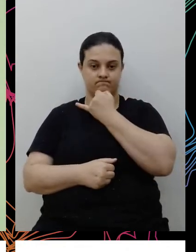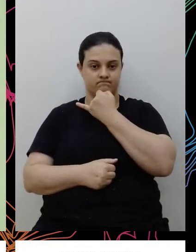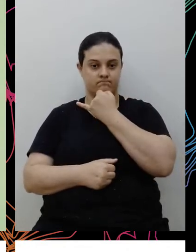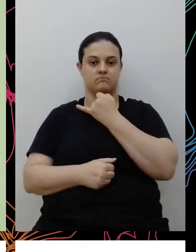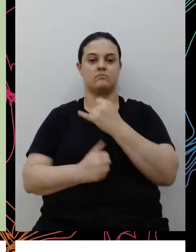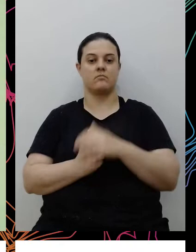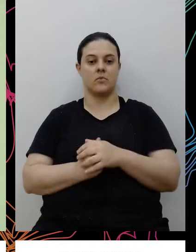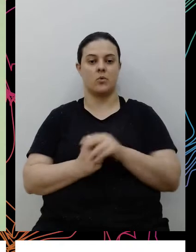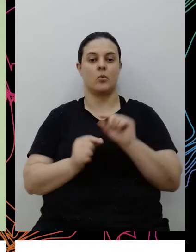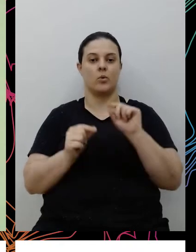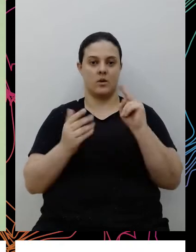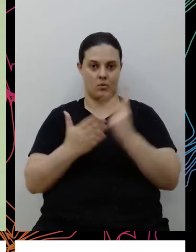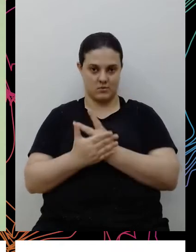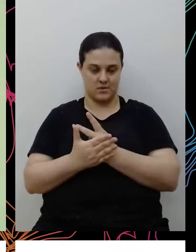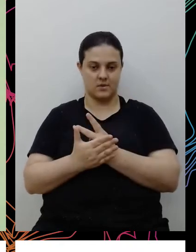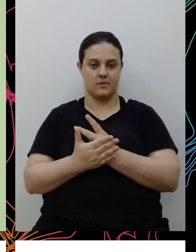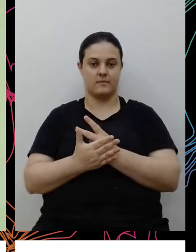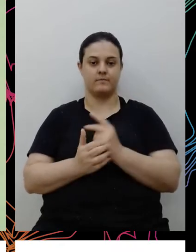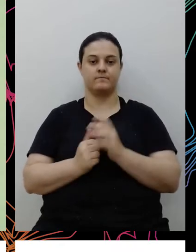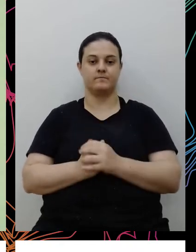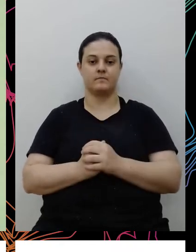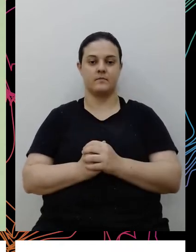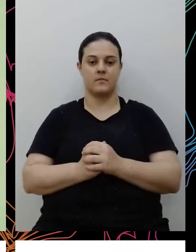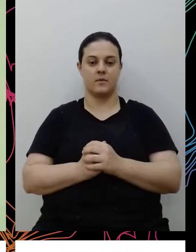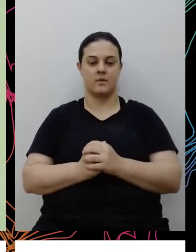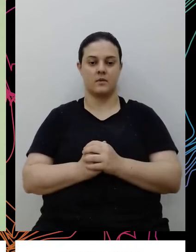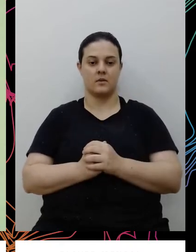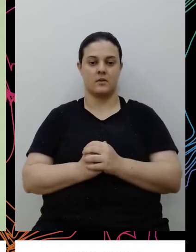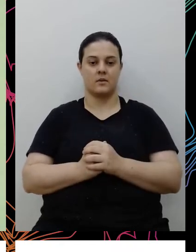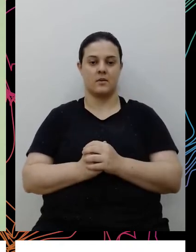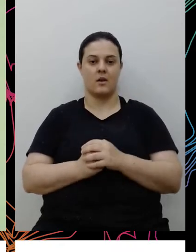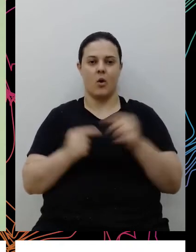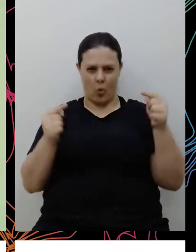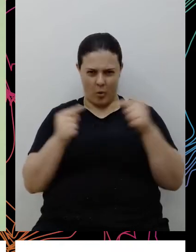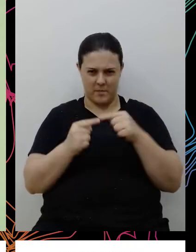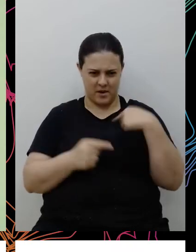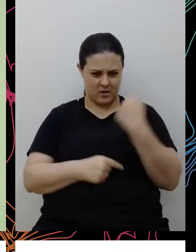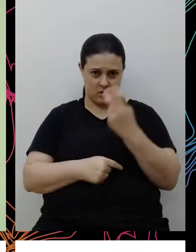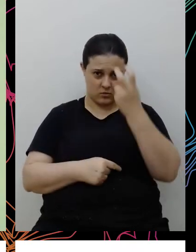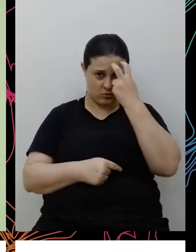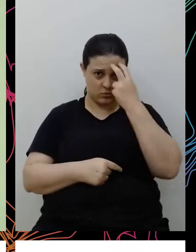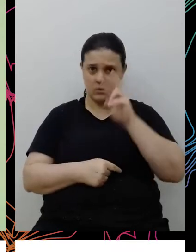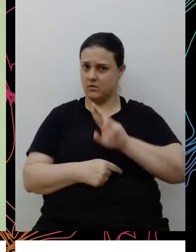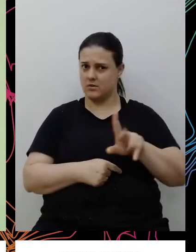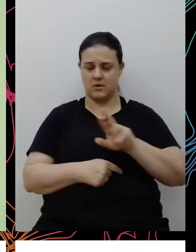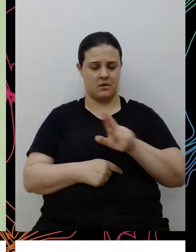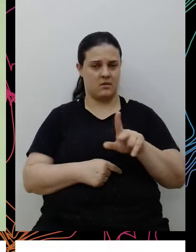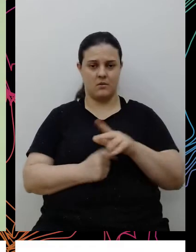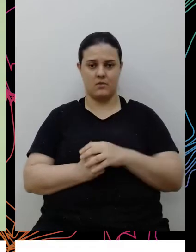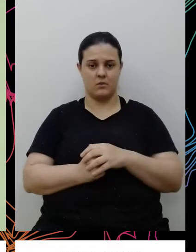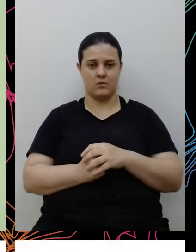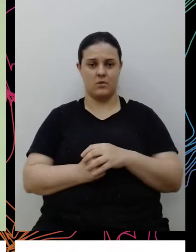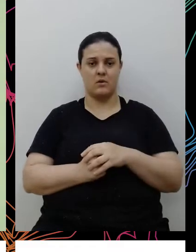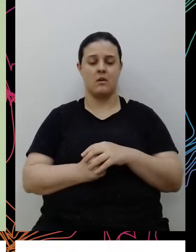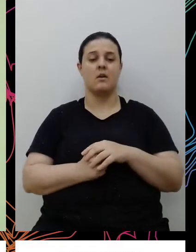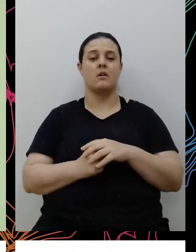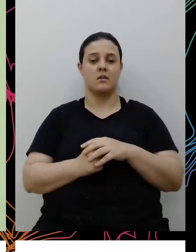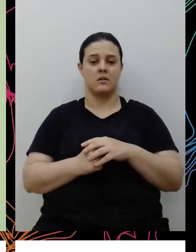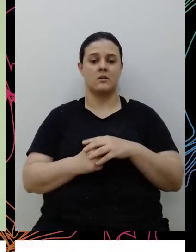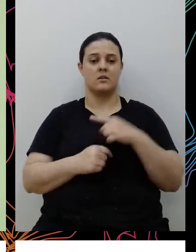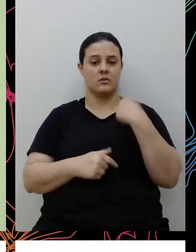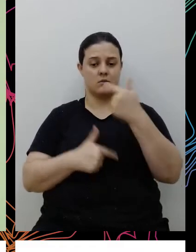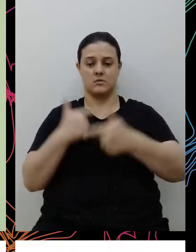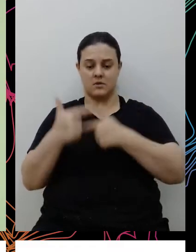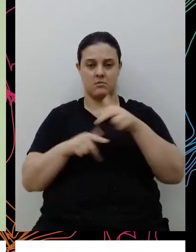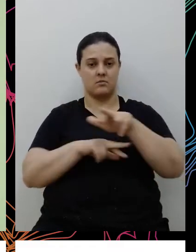o ocorrido, né, não diz sobre a nossa cultura, não diz sobre quem nós somos e não dizia sobre os nossos trabalhos de